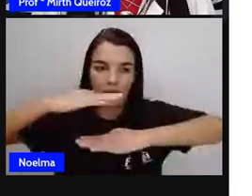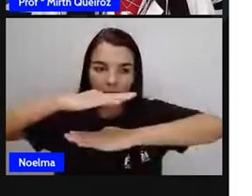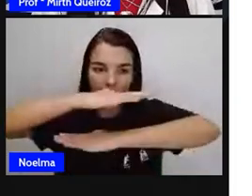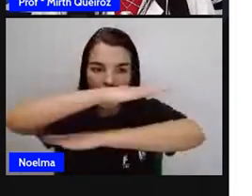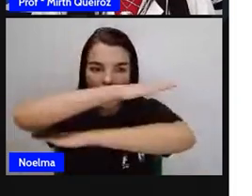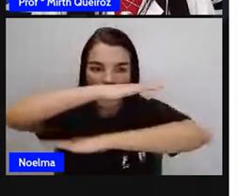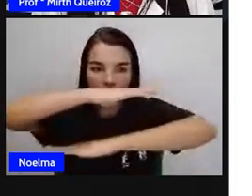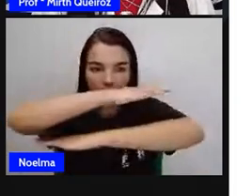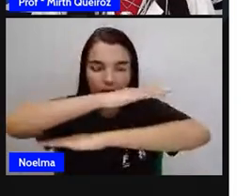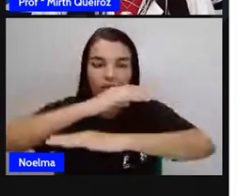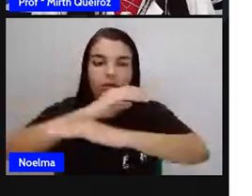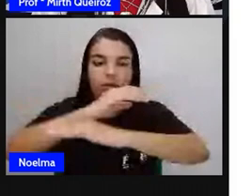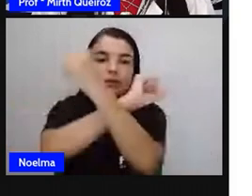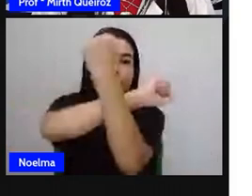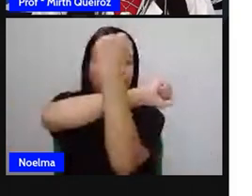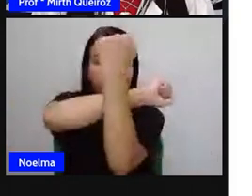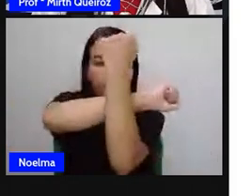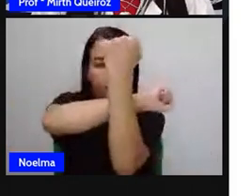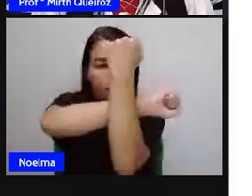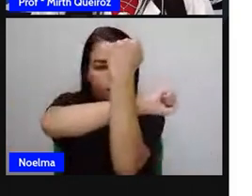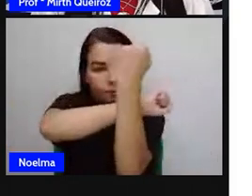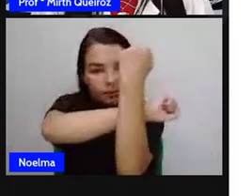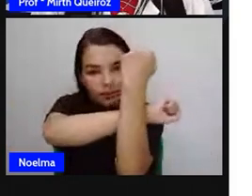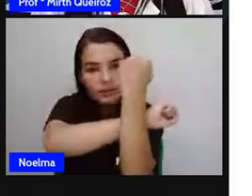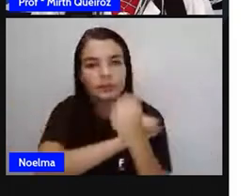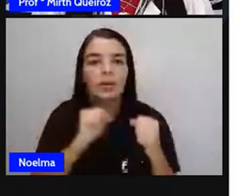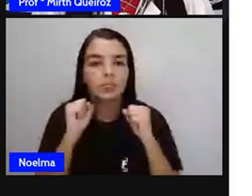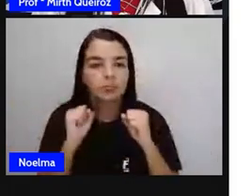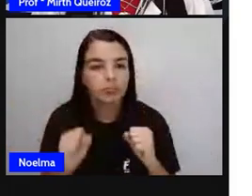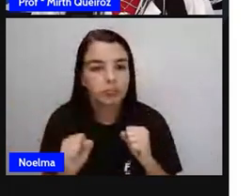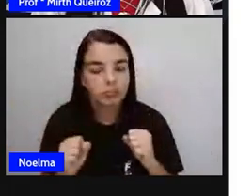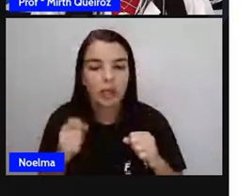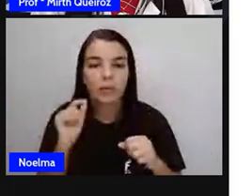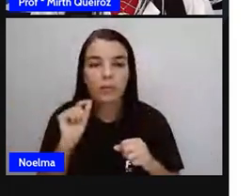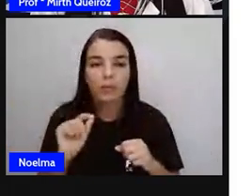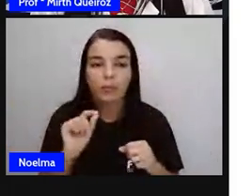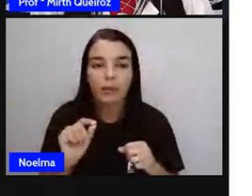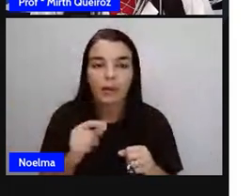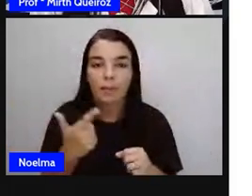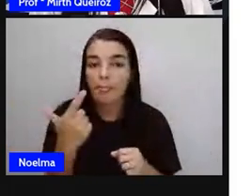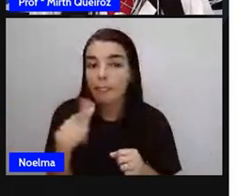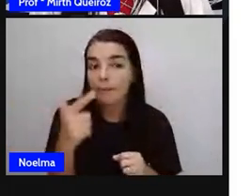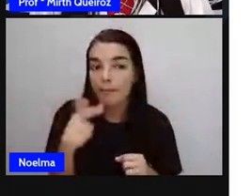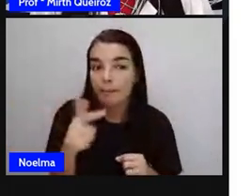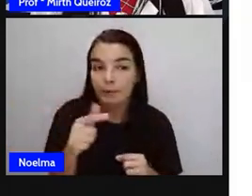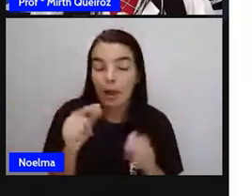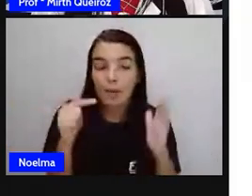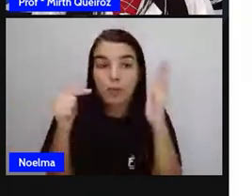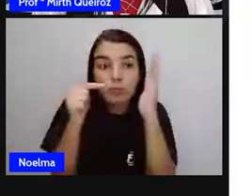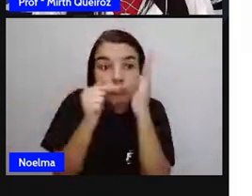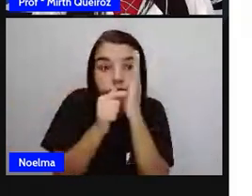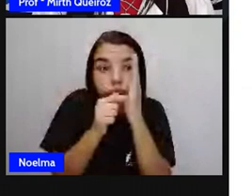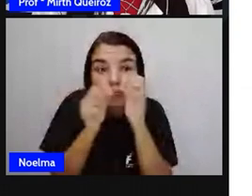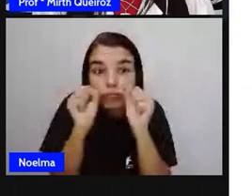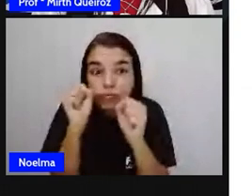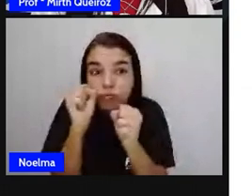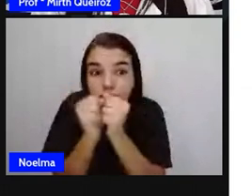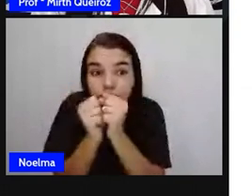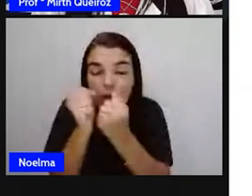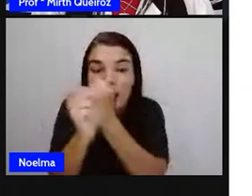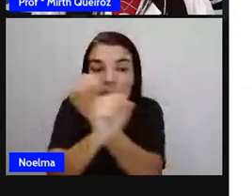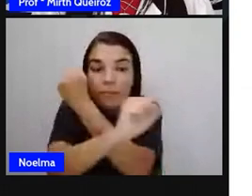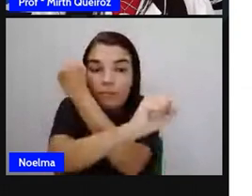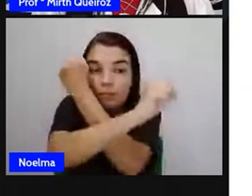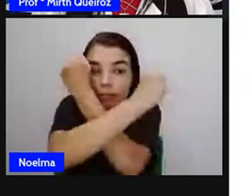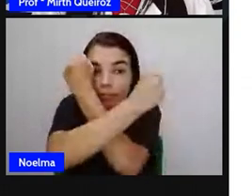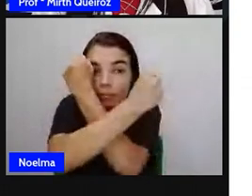elas podem serem consideradas paralelas, elas não podem ter ponto em comum. E também